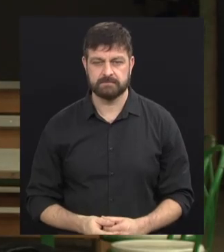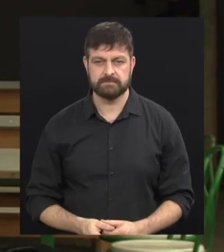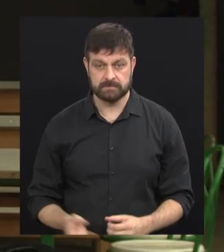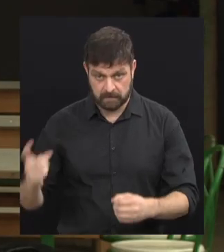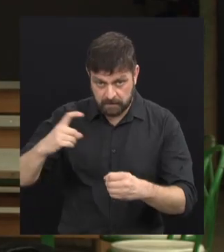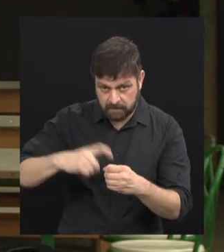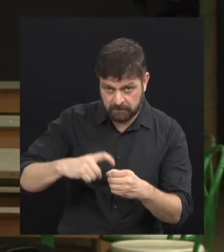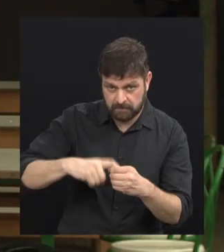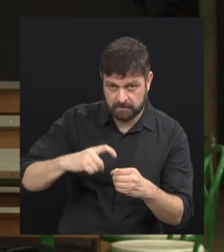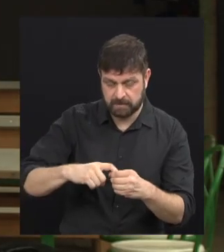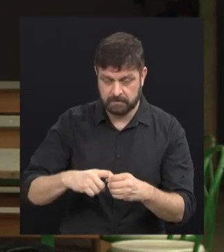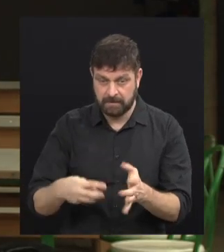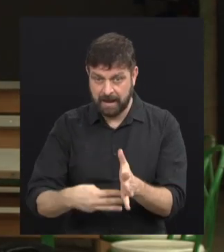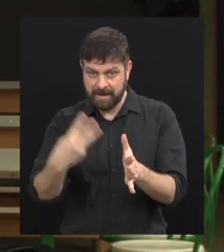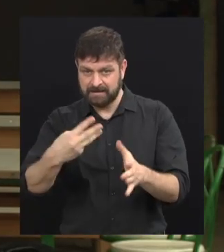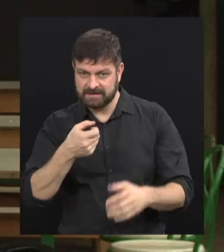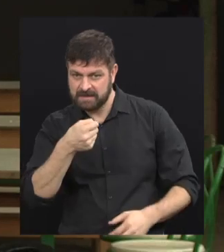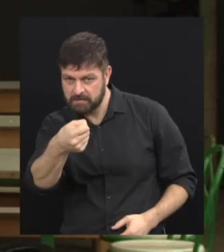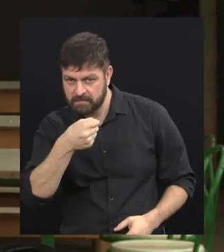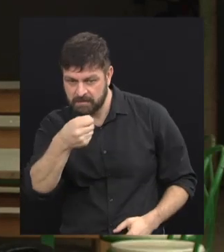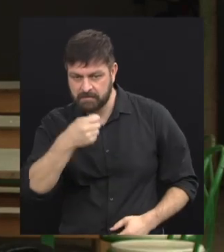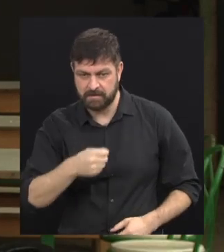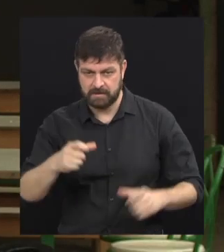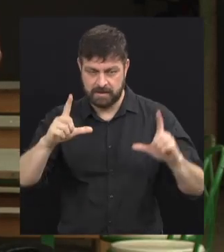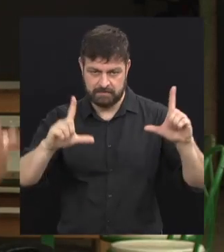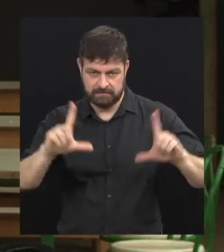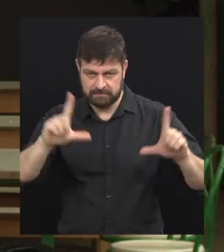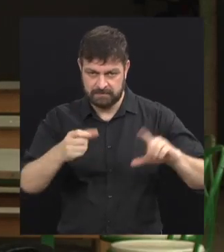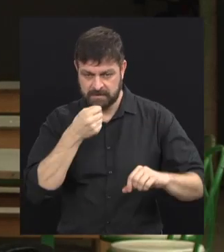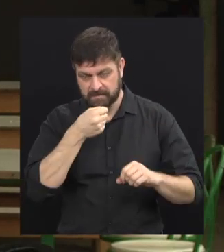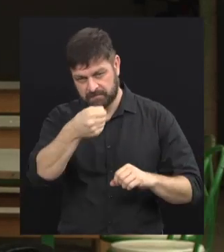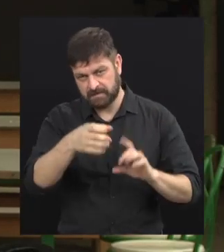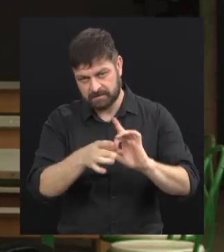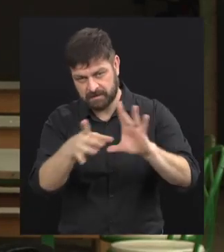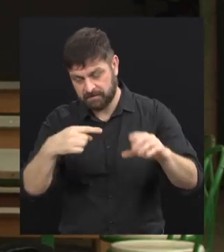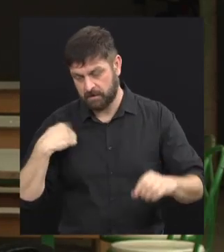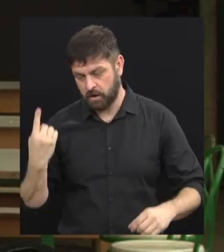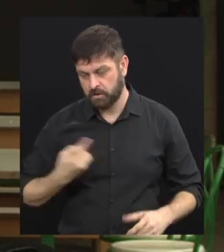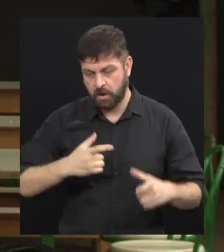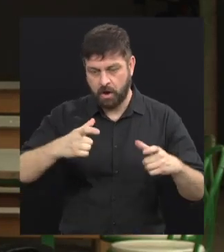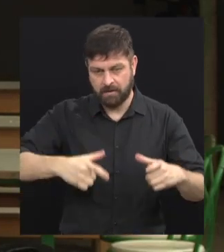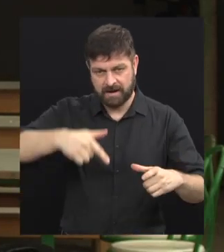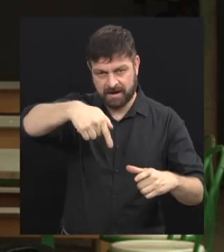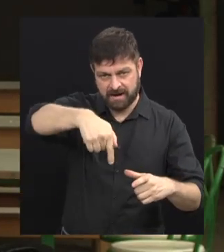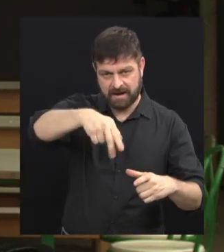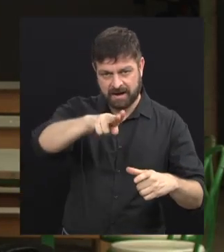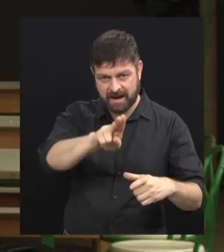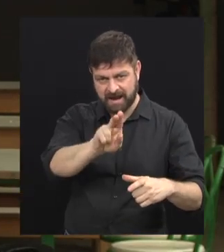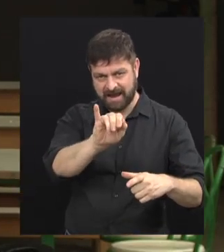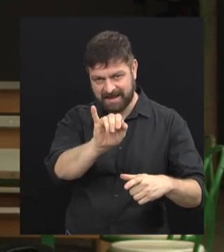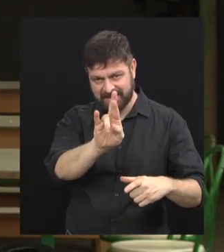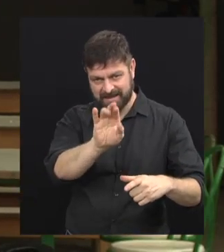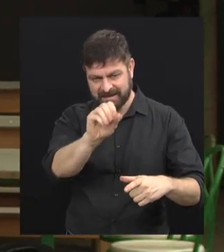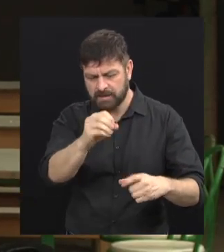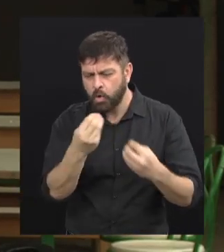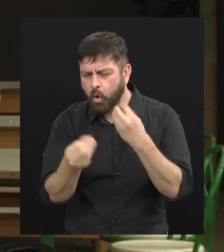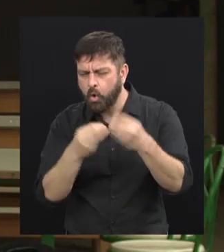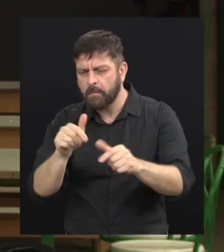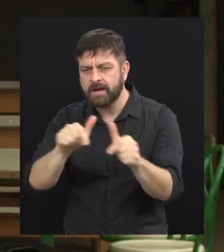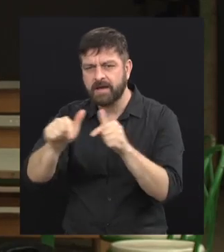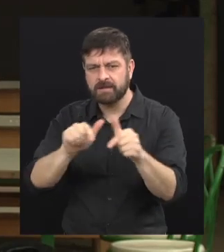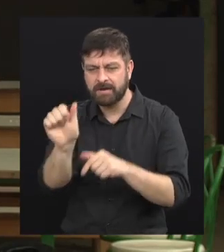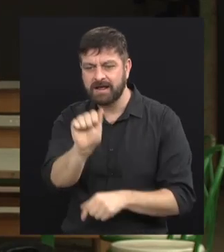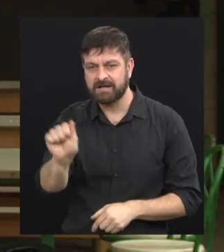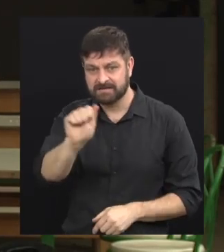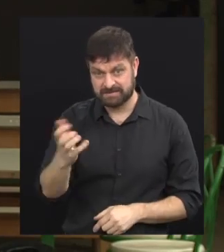Estamos de volta, esse é o terceiro bloco do programa Espaço Aberto e a gente está no Parque São Quirino detalhando para você como é que funciona o trabalho da Associação Em Umas